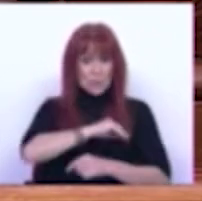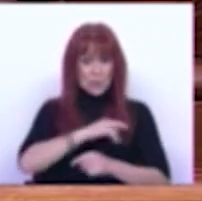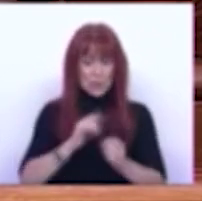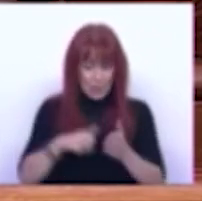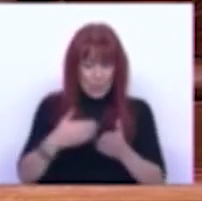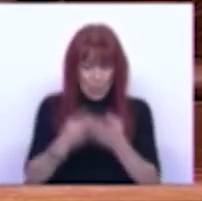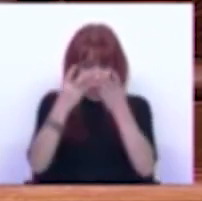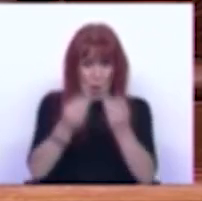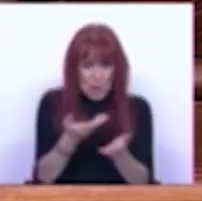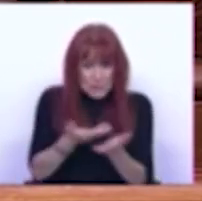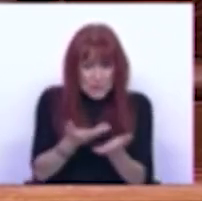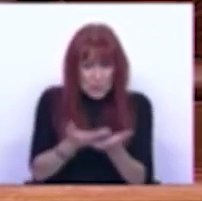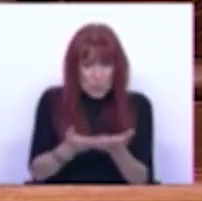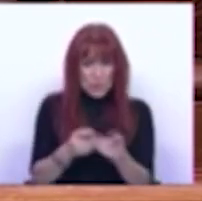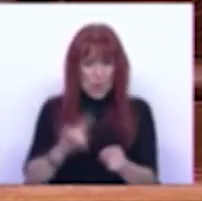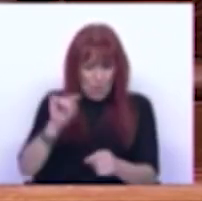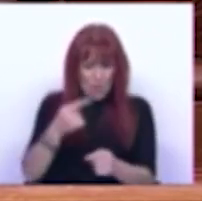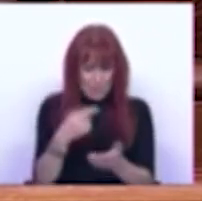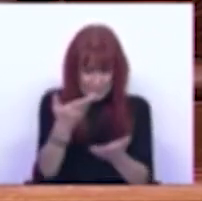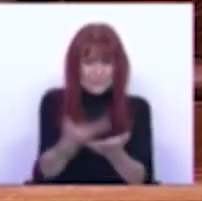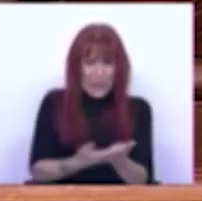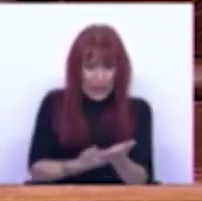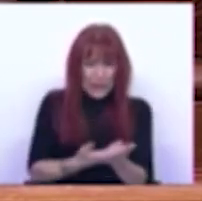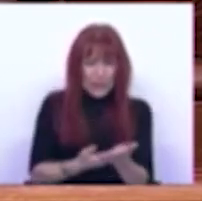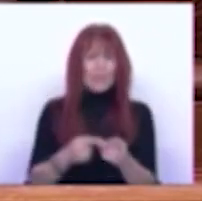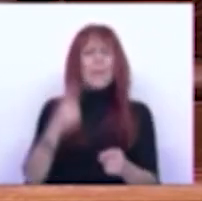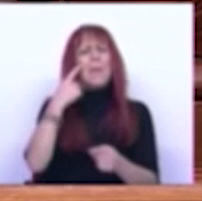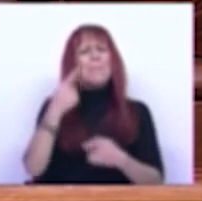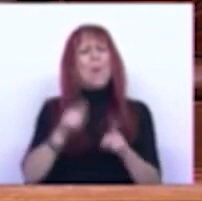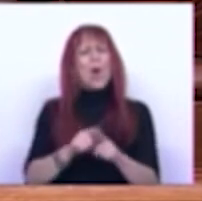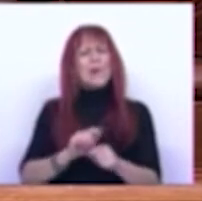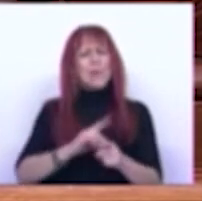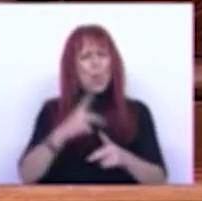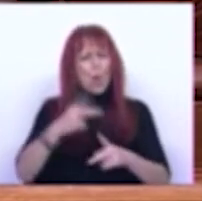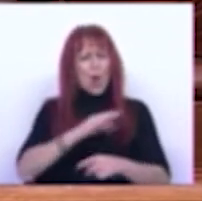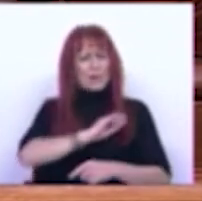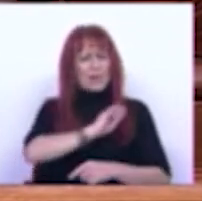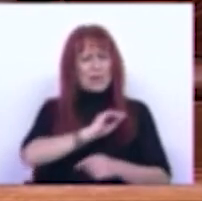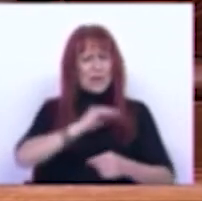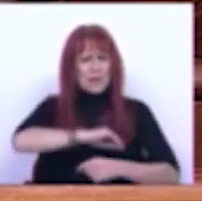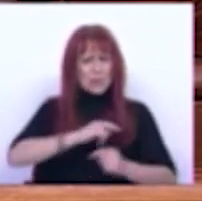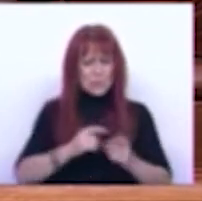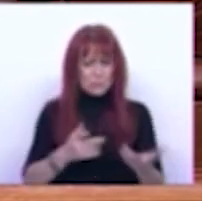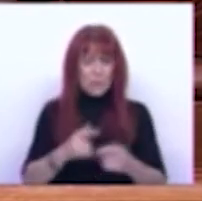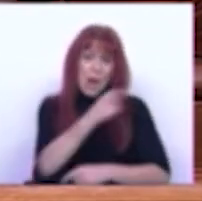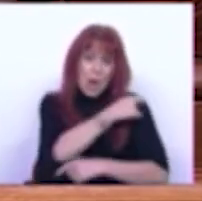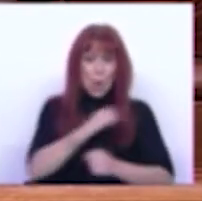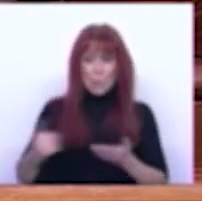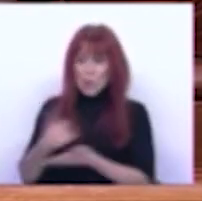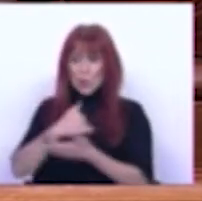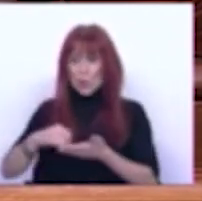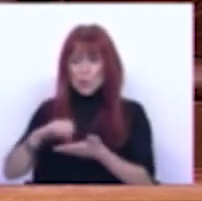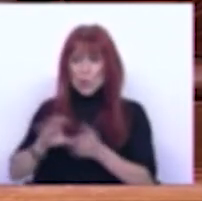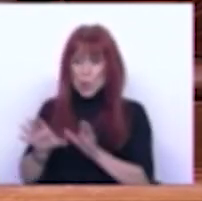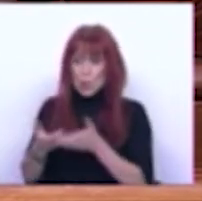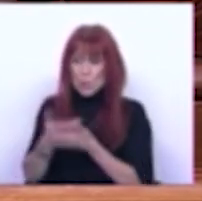proposta de orçamento se deveria inserir traduz-se num corte salarial concretizado em nome dos lucros que os grupos